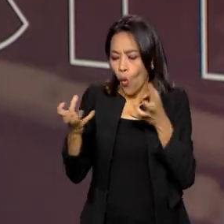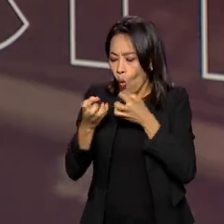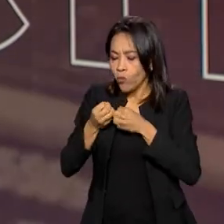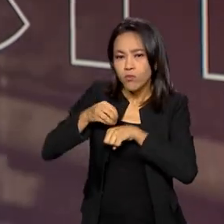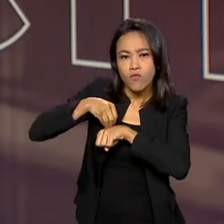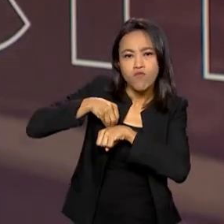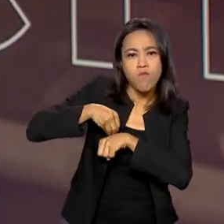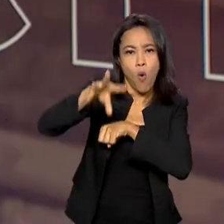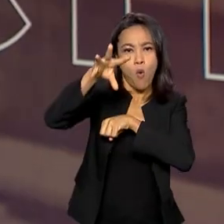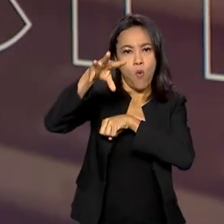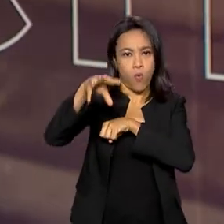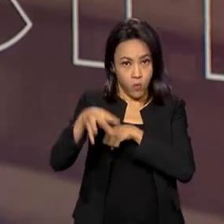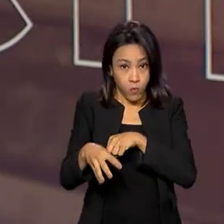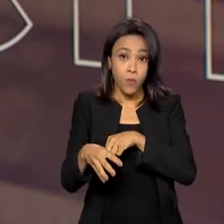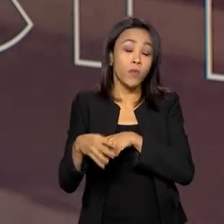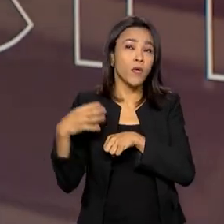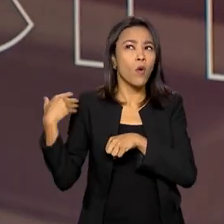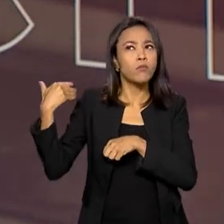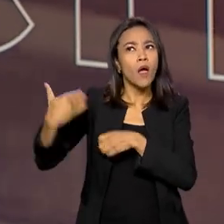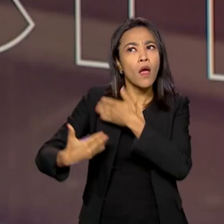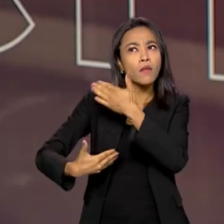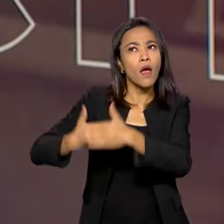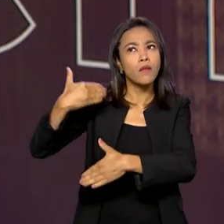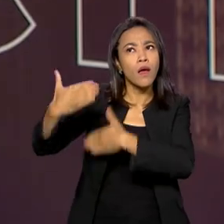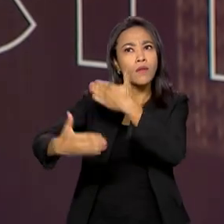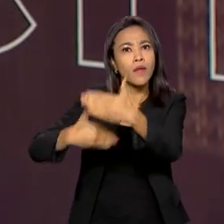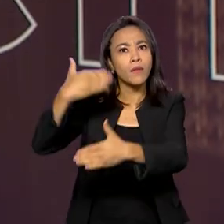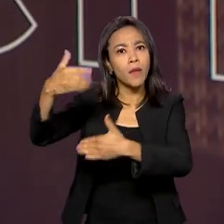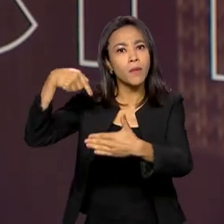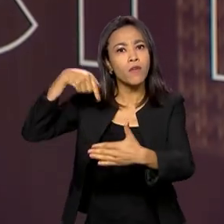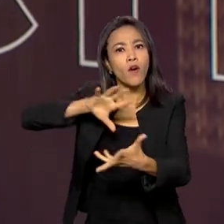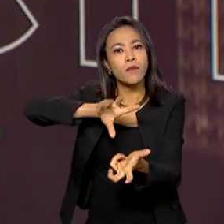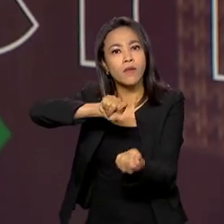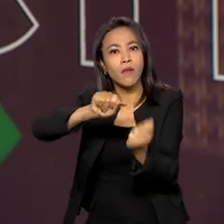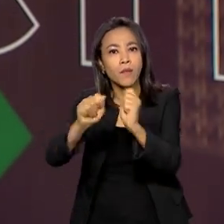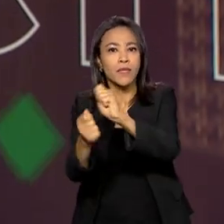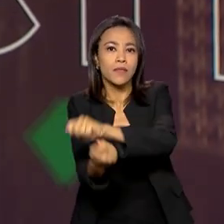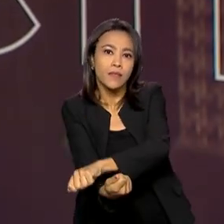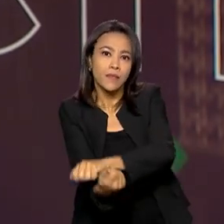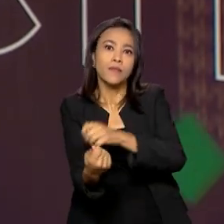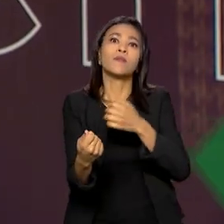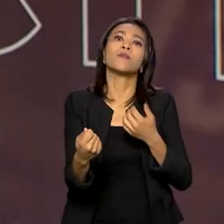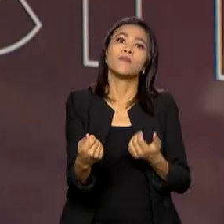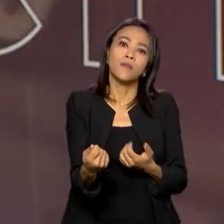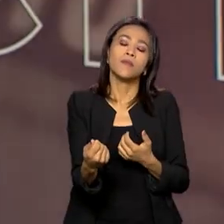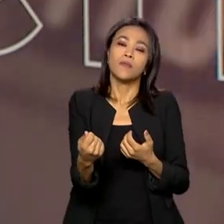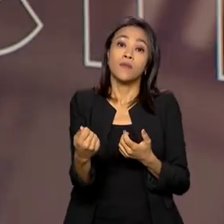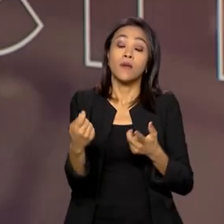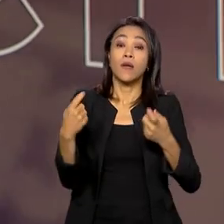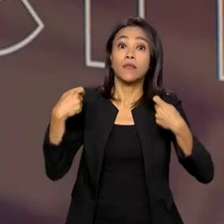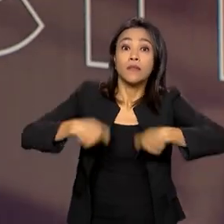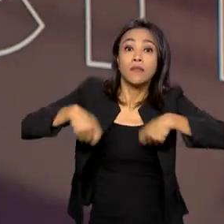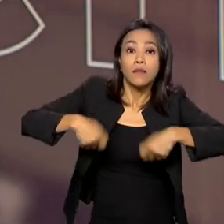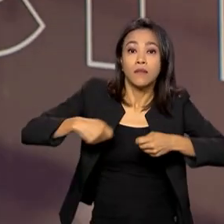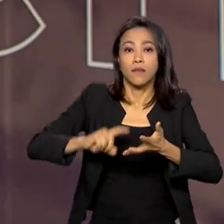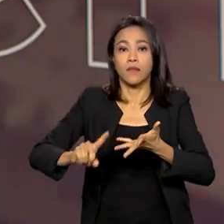E, ao longo do tempo, ele foi se modernizando e se adaptando às necessidades da sociedade.